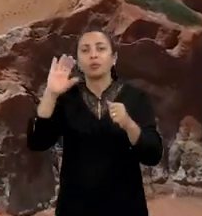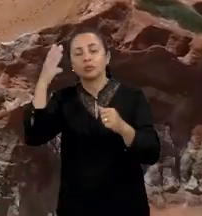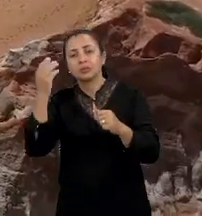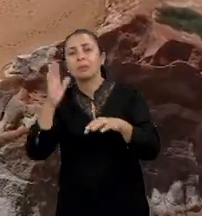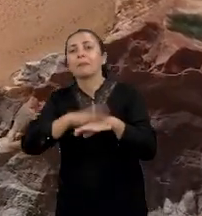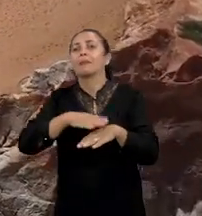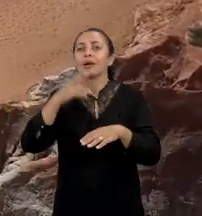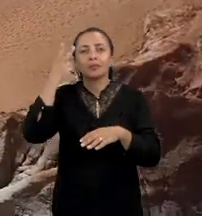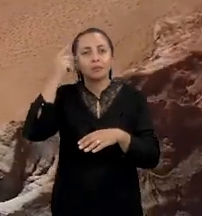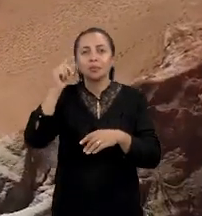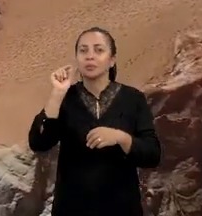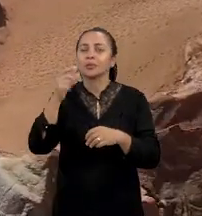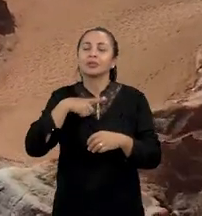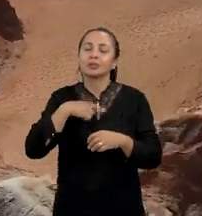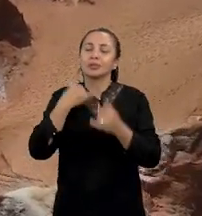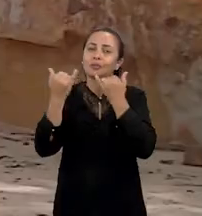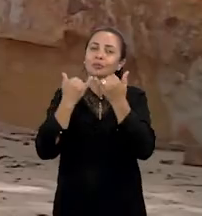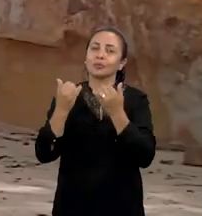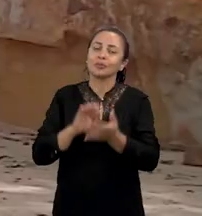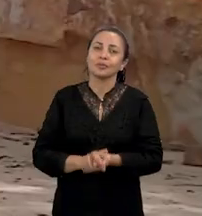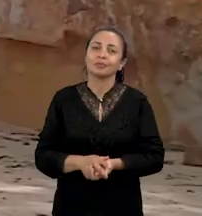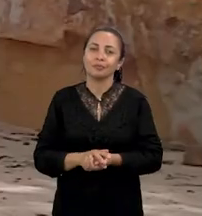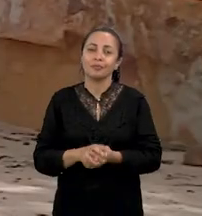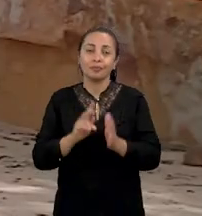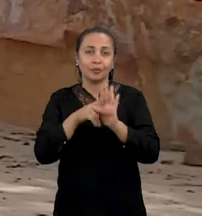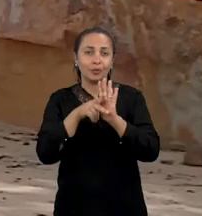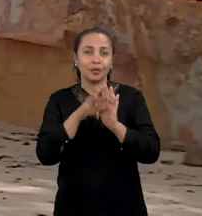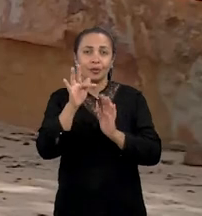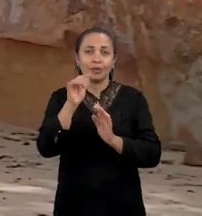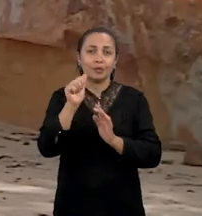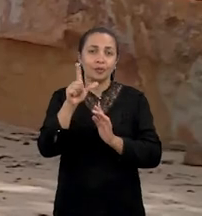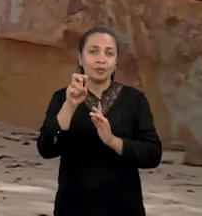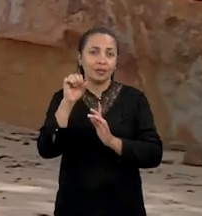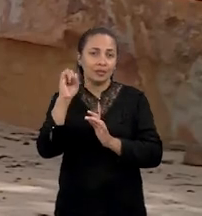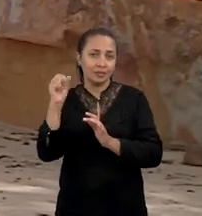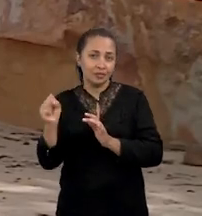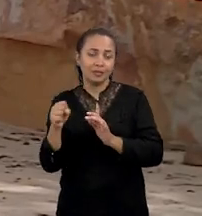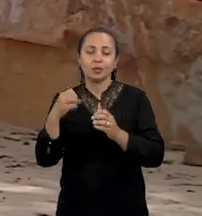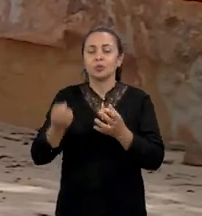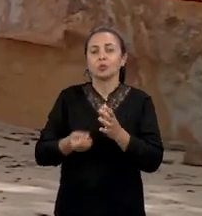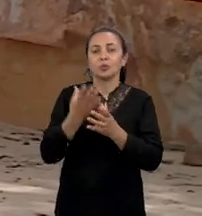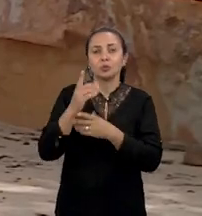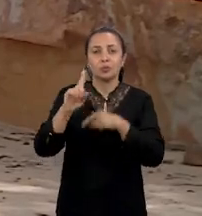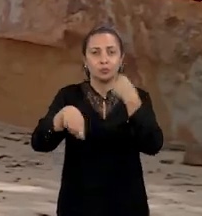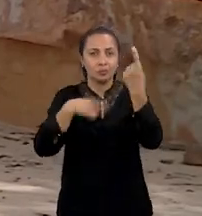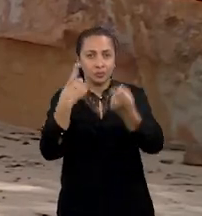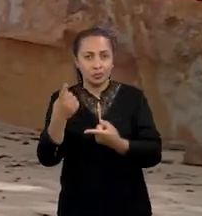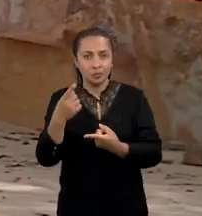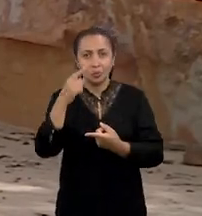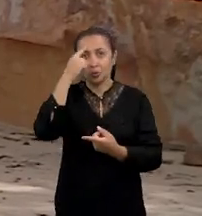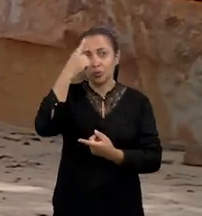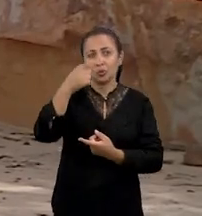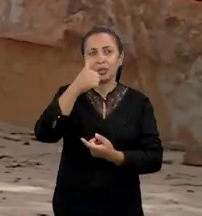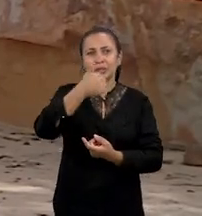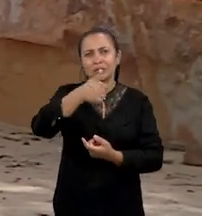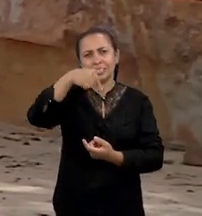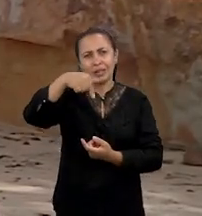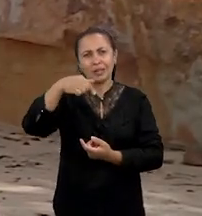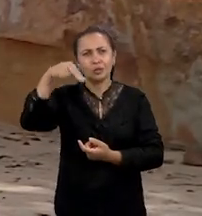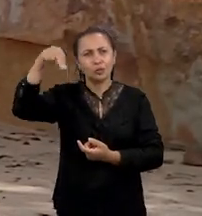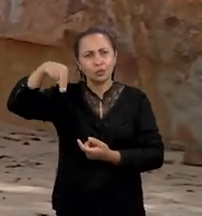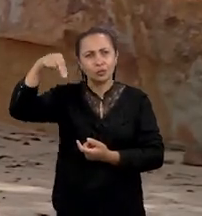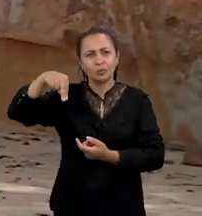ser mais comuns do que se tem notícia. O projeto Falésias surge após o dia 17 de